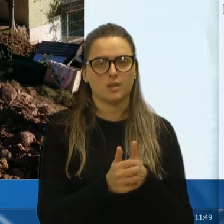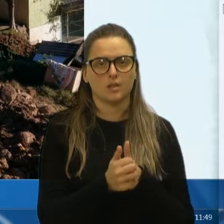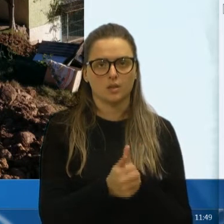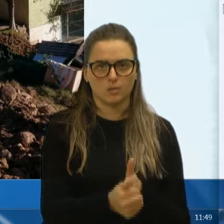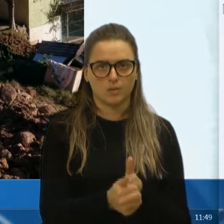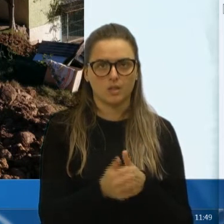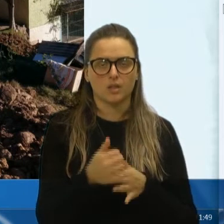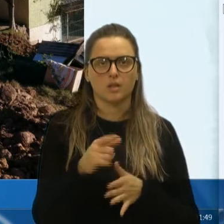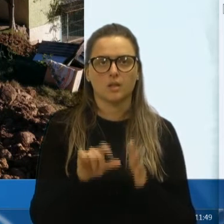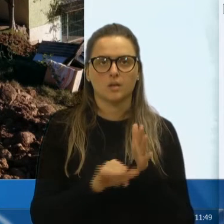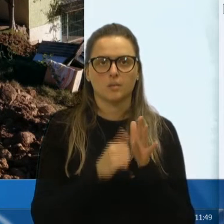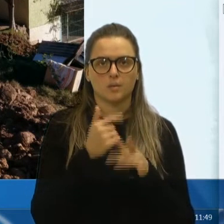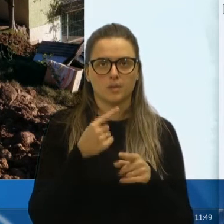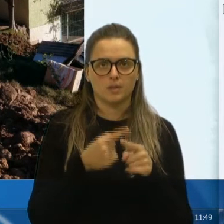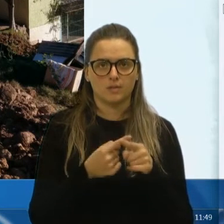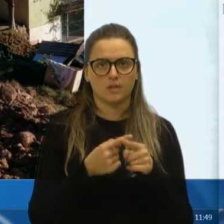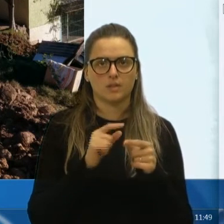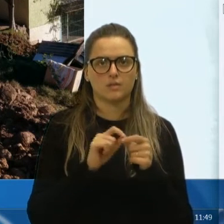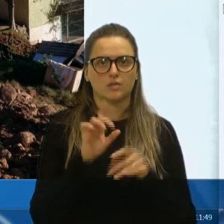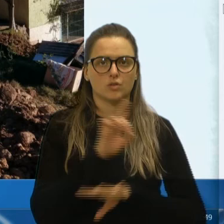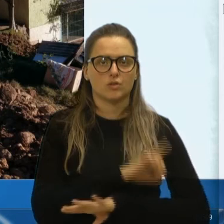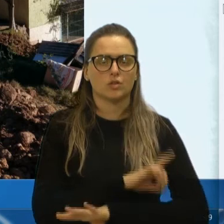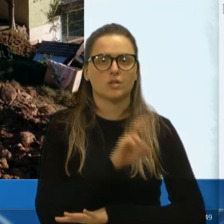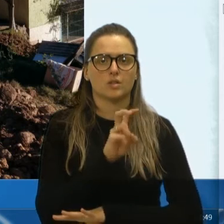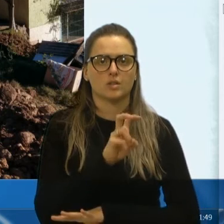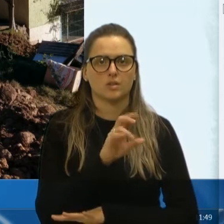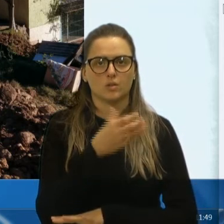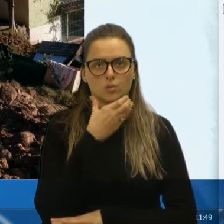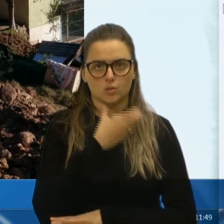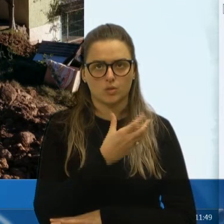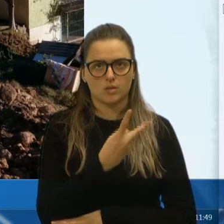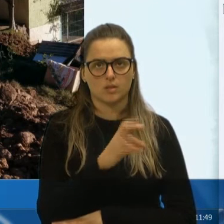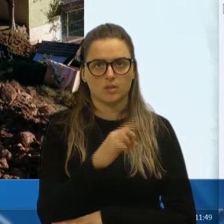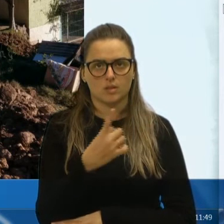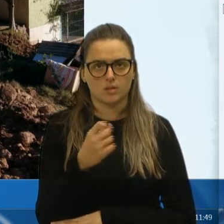a primeira vez, então, foi dia 5 de dezembro, de 2018,